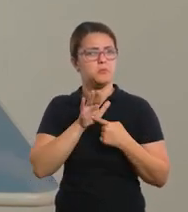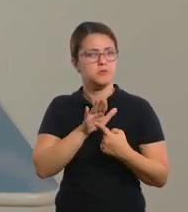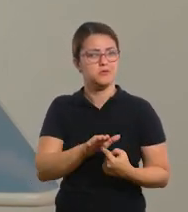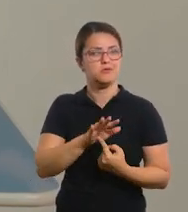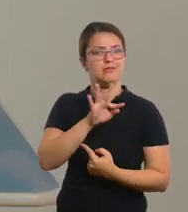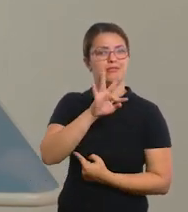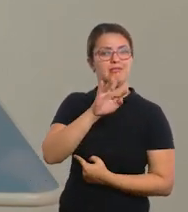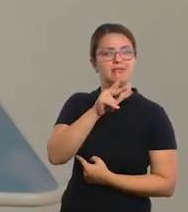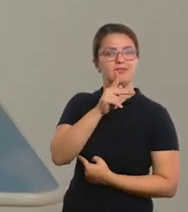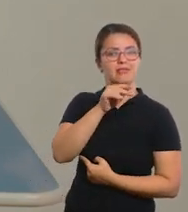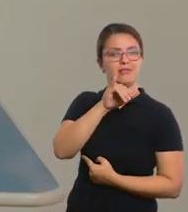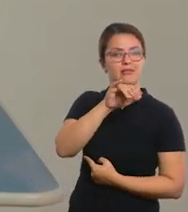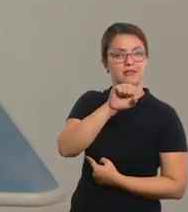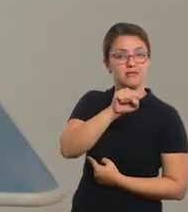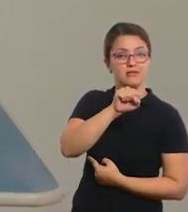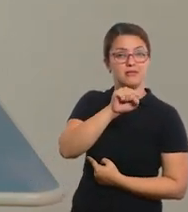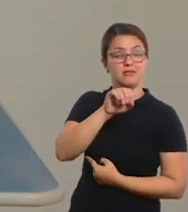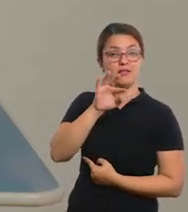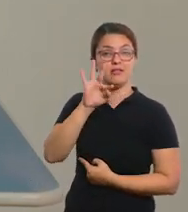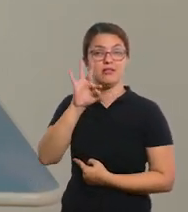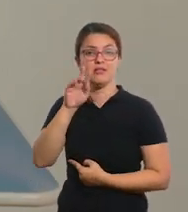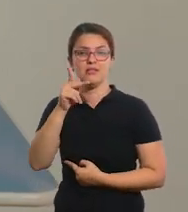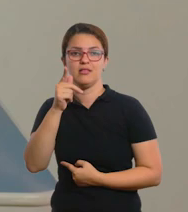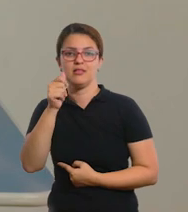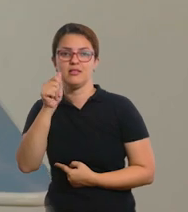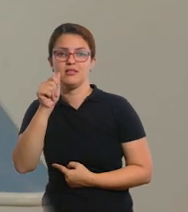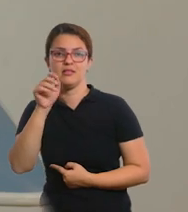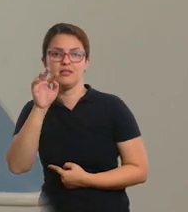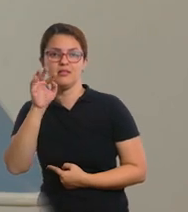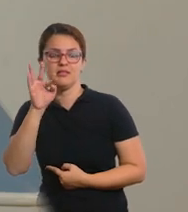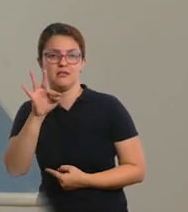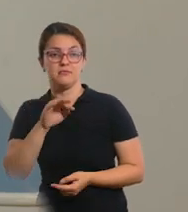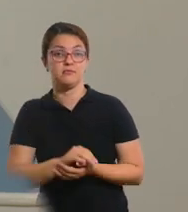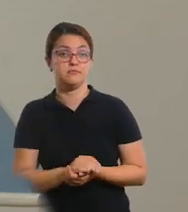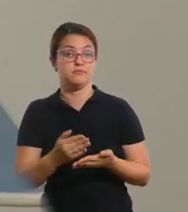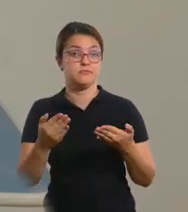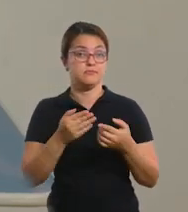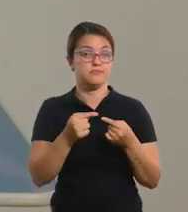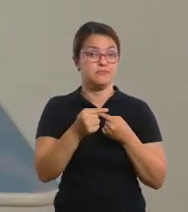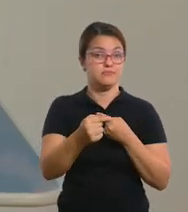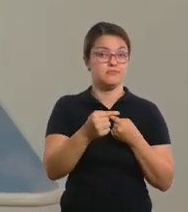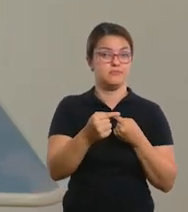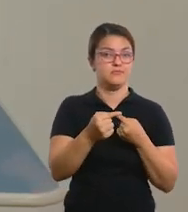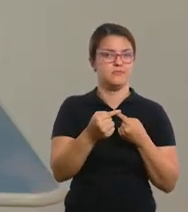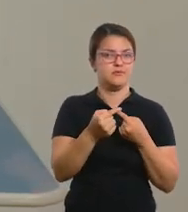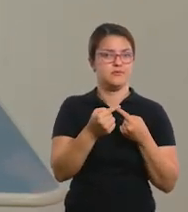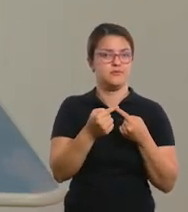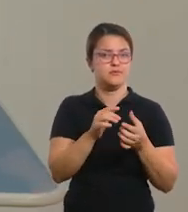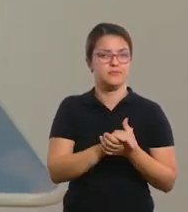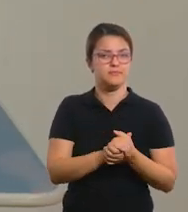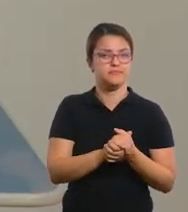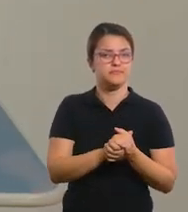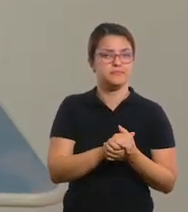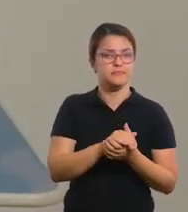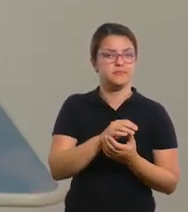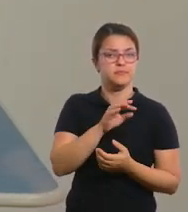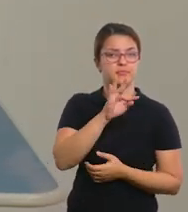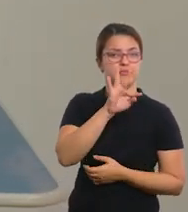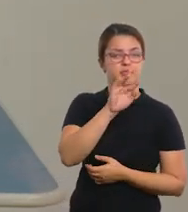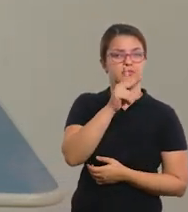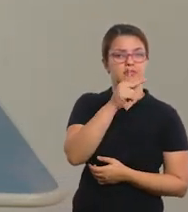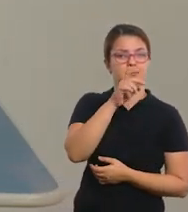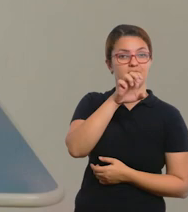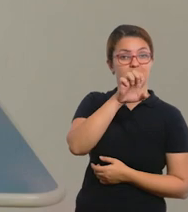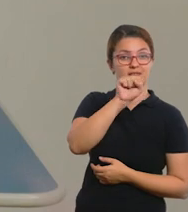e that. Essa semana, nós vamos aprender os plurais. Olha só. O tese e o chose.